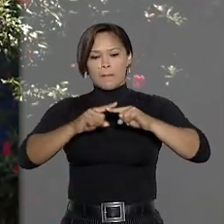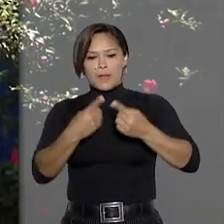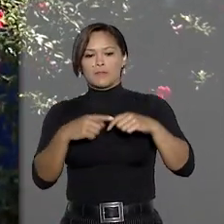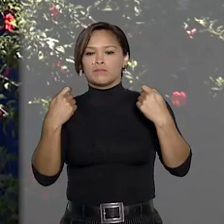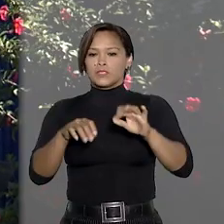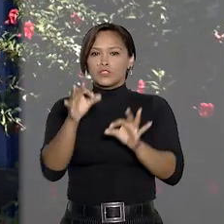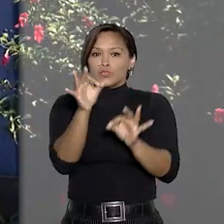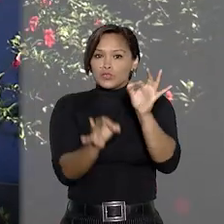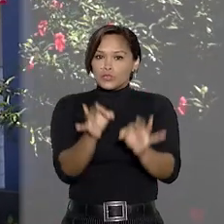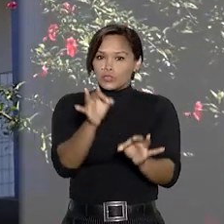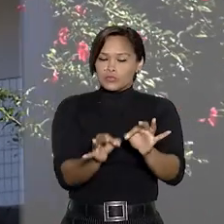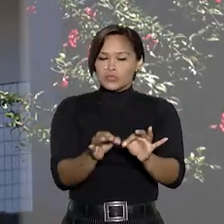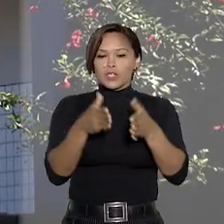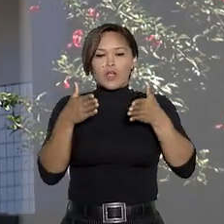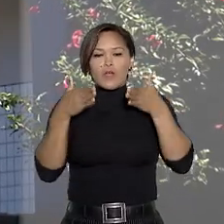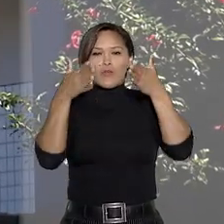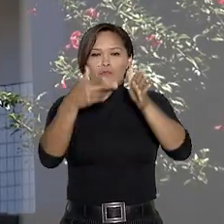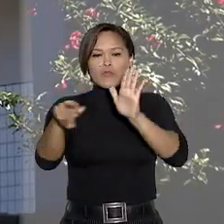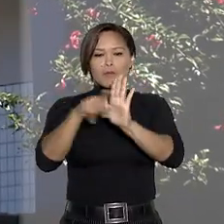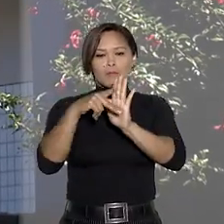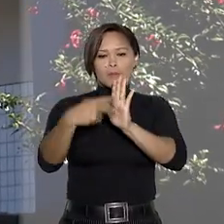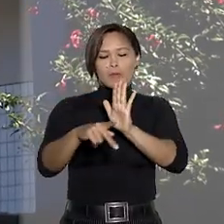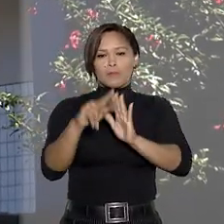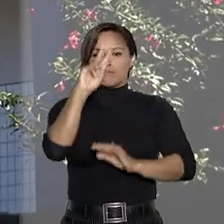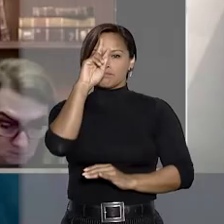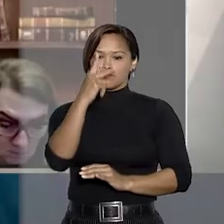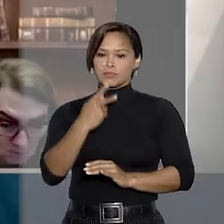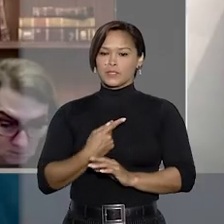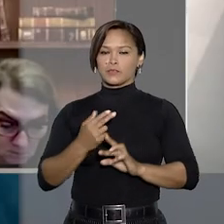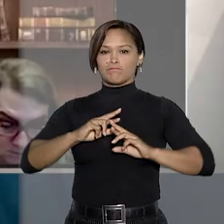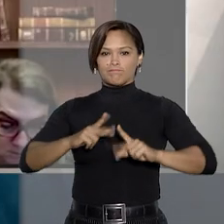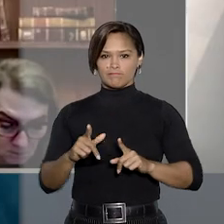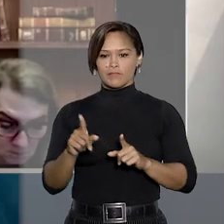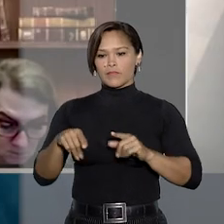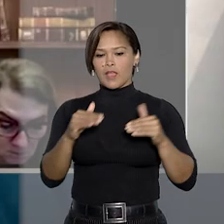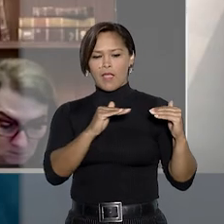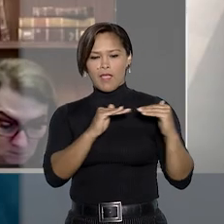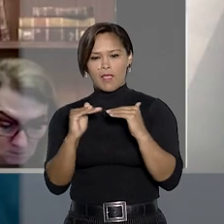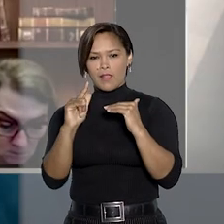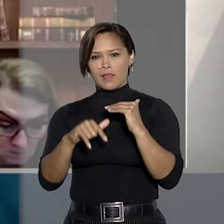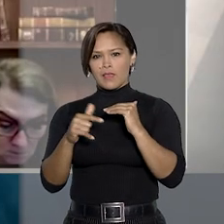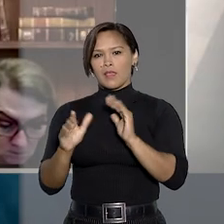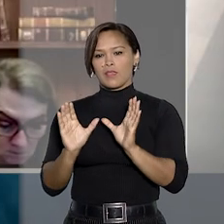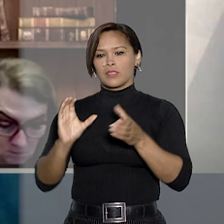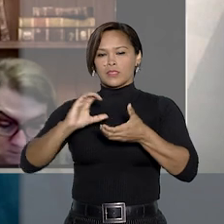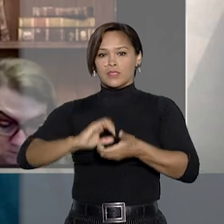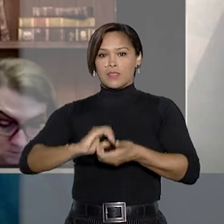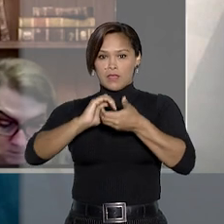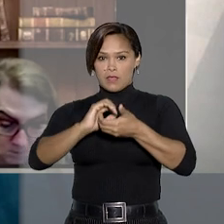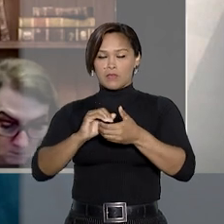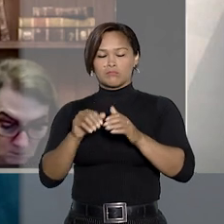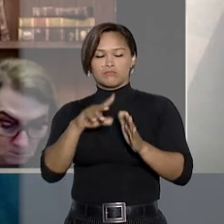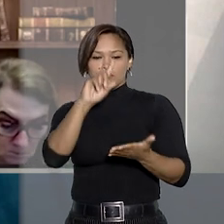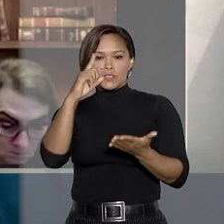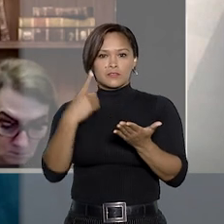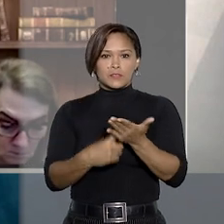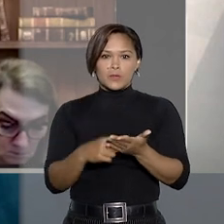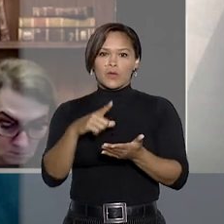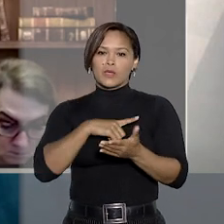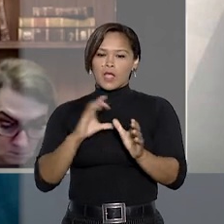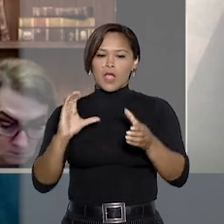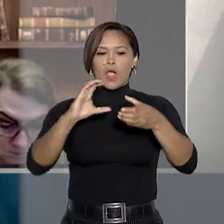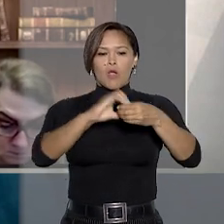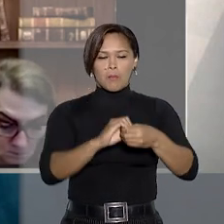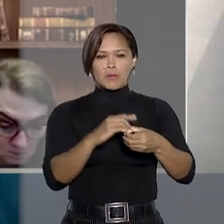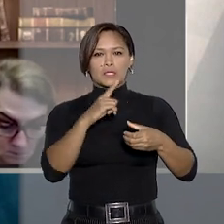a medida seja justificada de forma objetiva e impessoal. O colegiado, alinhado a precedentes da corte, reafirmou que, embora